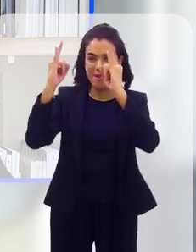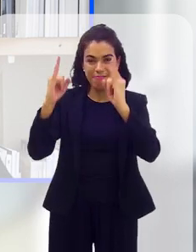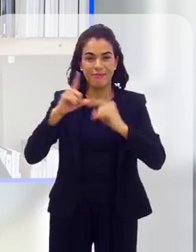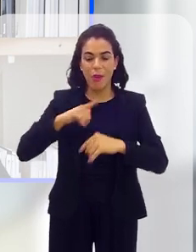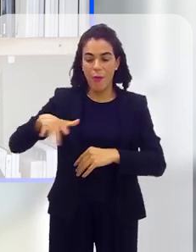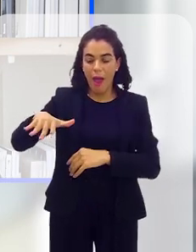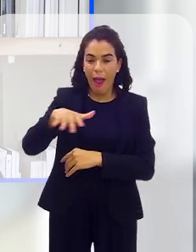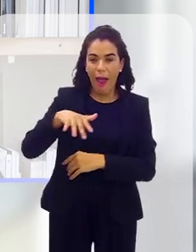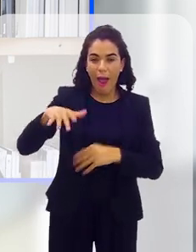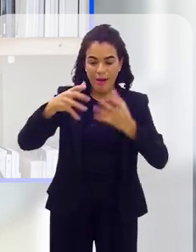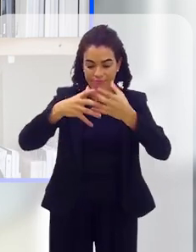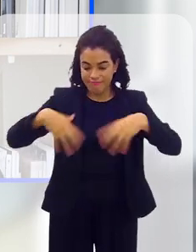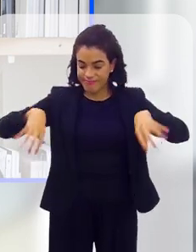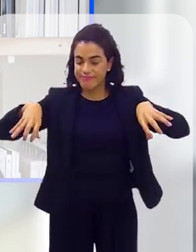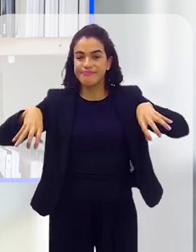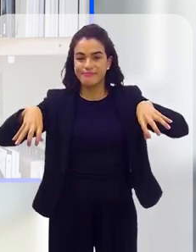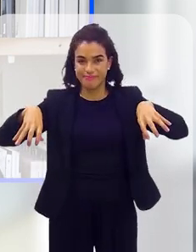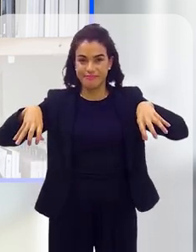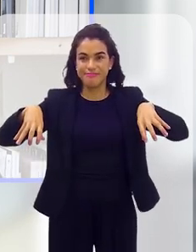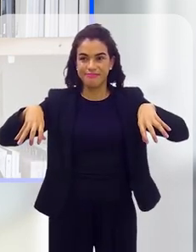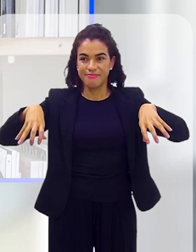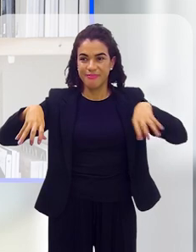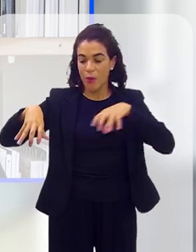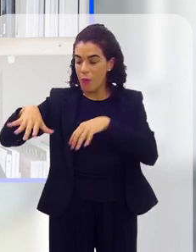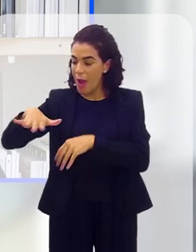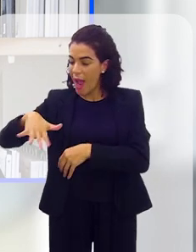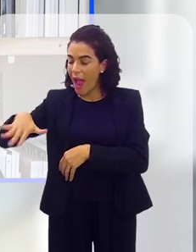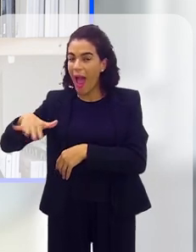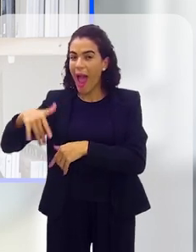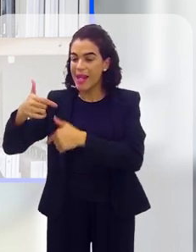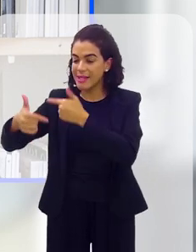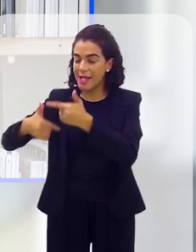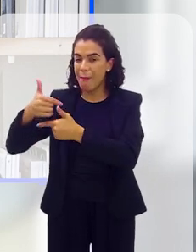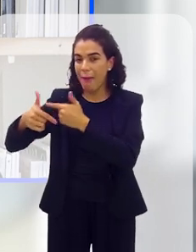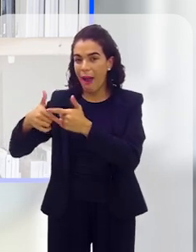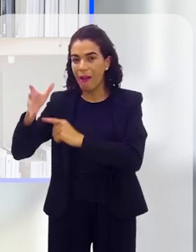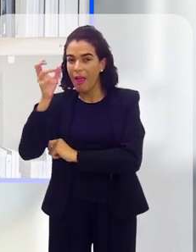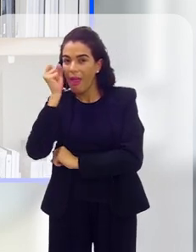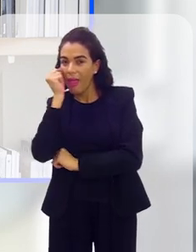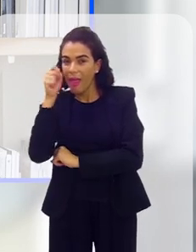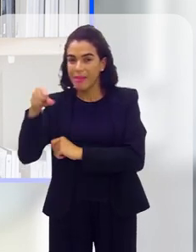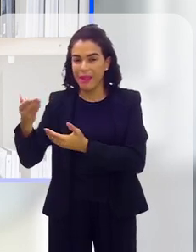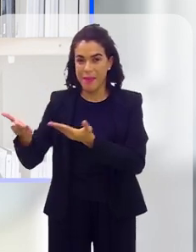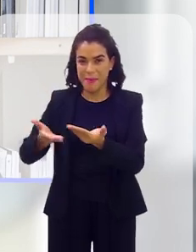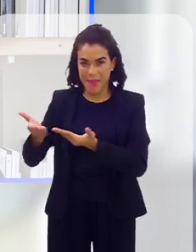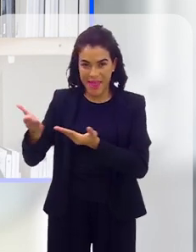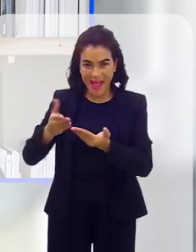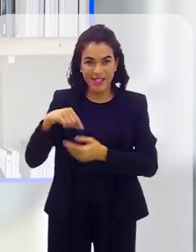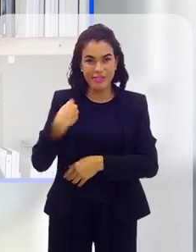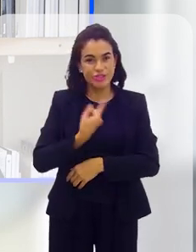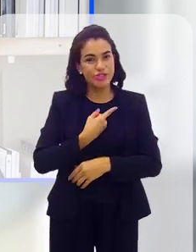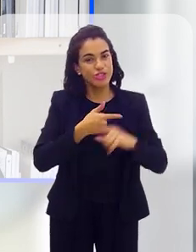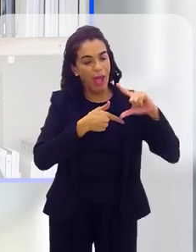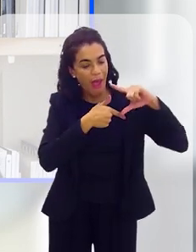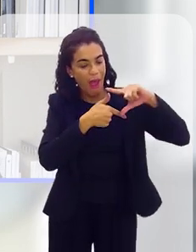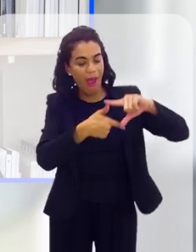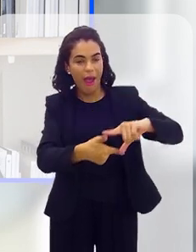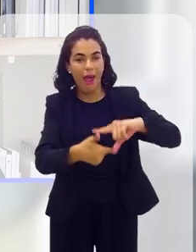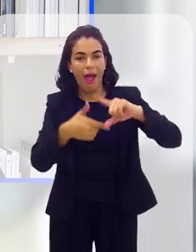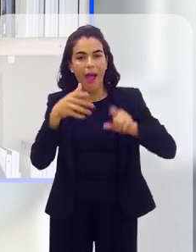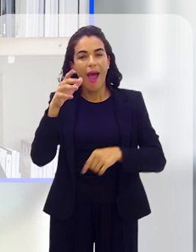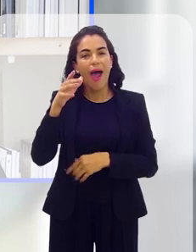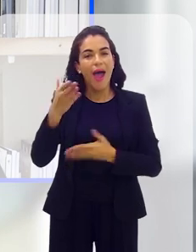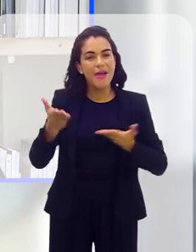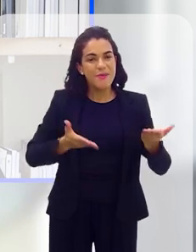uma área destinada para, uma área de serviço destinada à empregada, né, a gente cresceu com esse costume